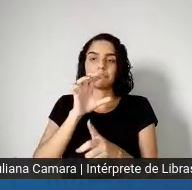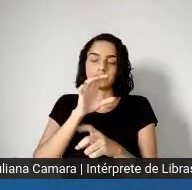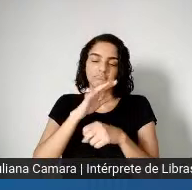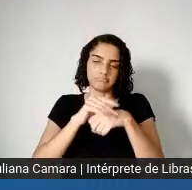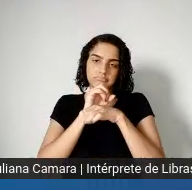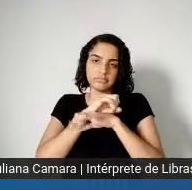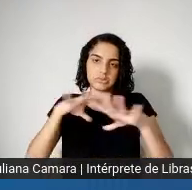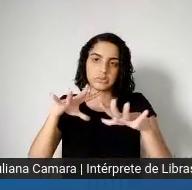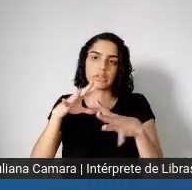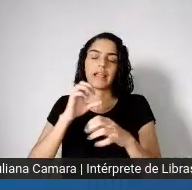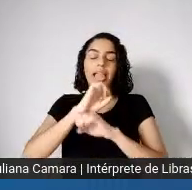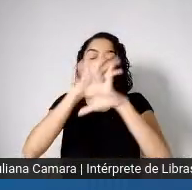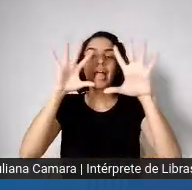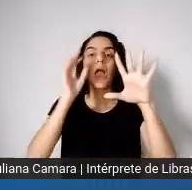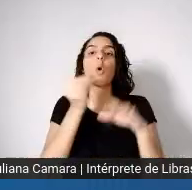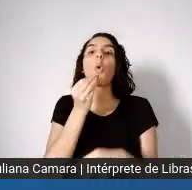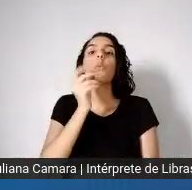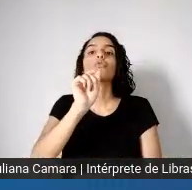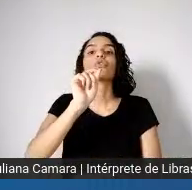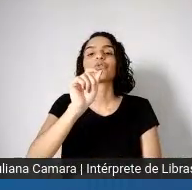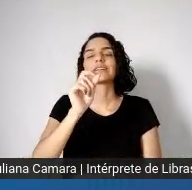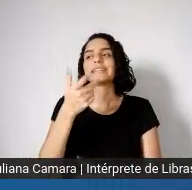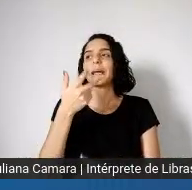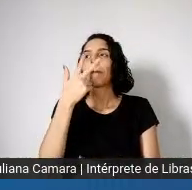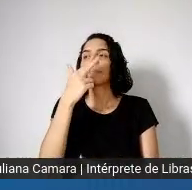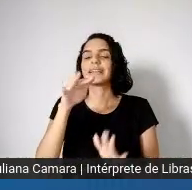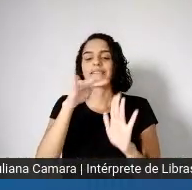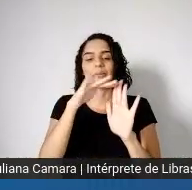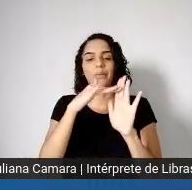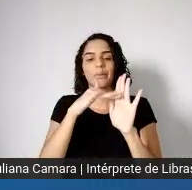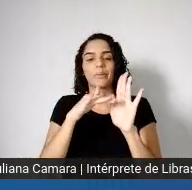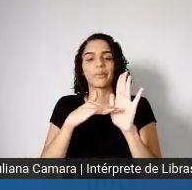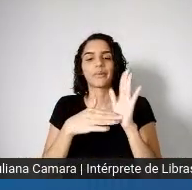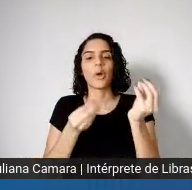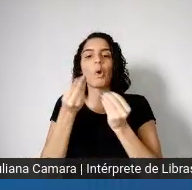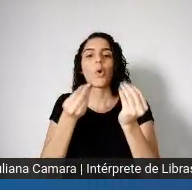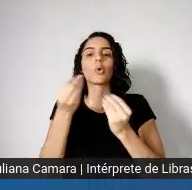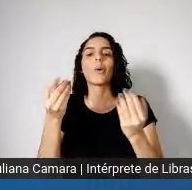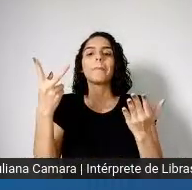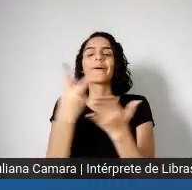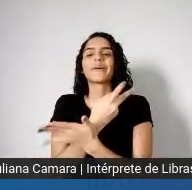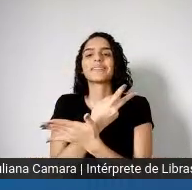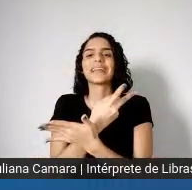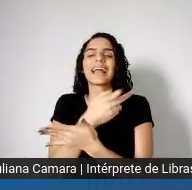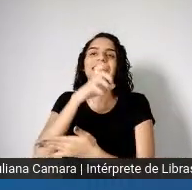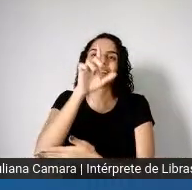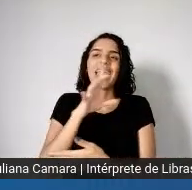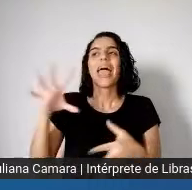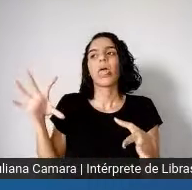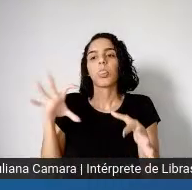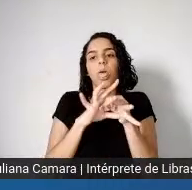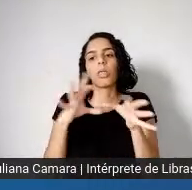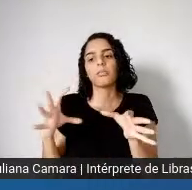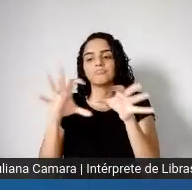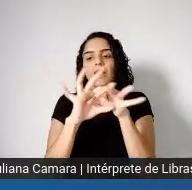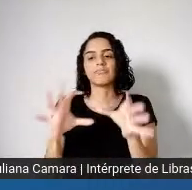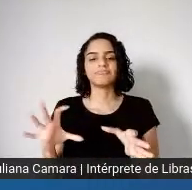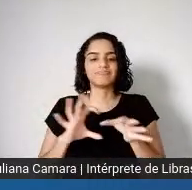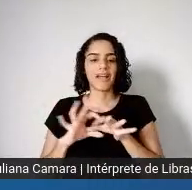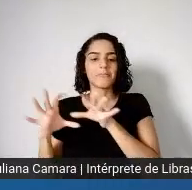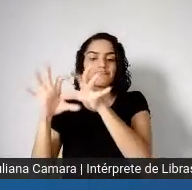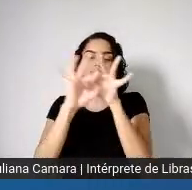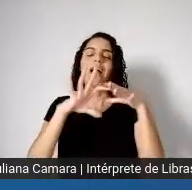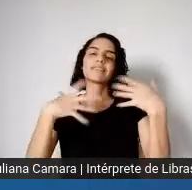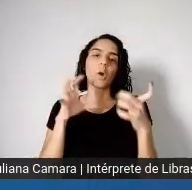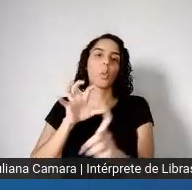necessárias para conter essa epidemia, tudo junto, né, tem gerado, né, uma série de consequências, efeitos, né, que